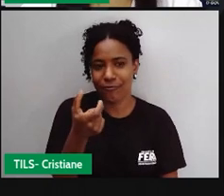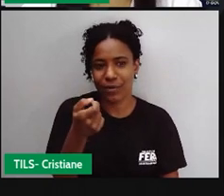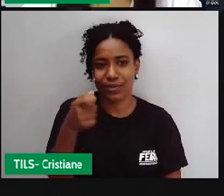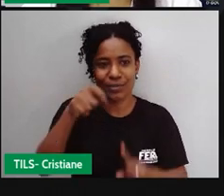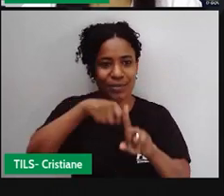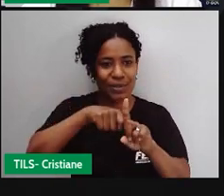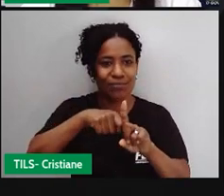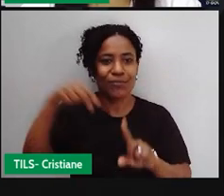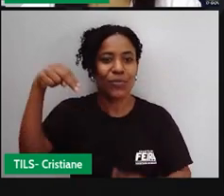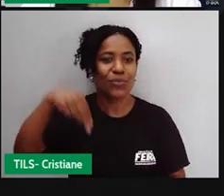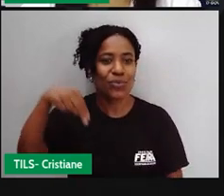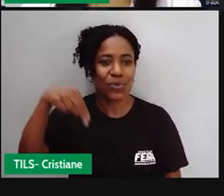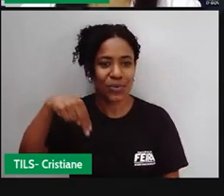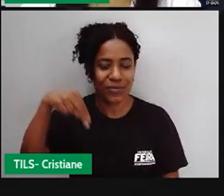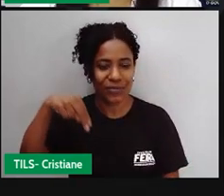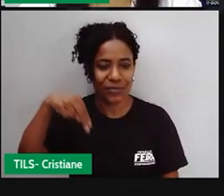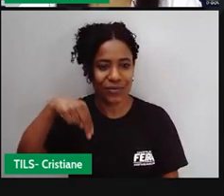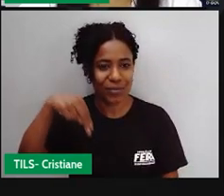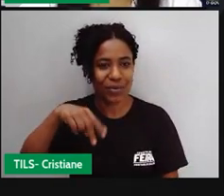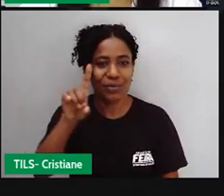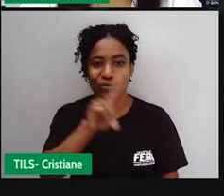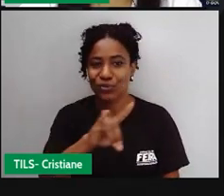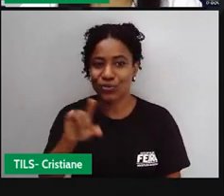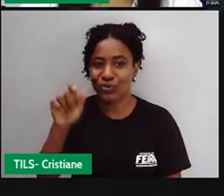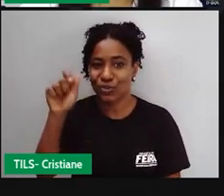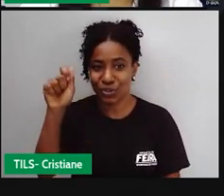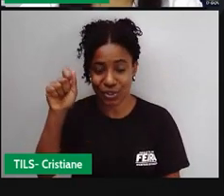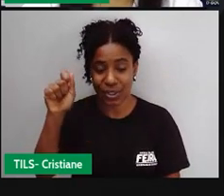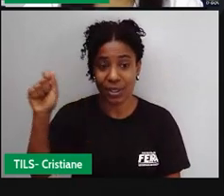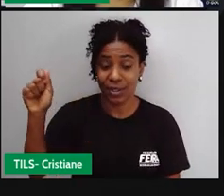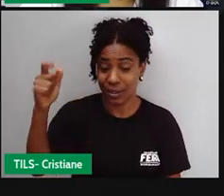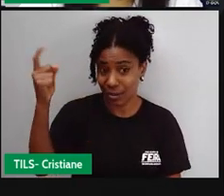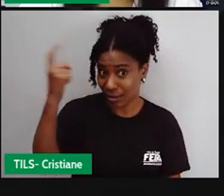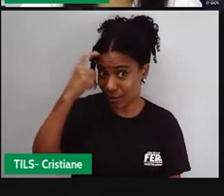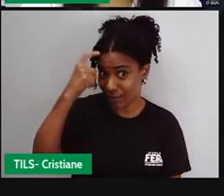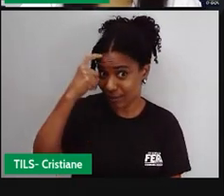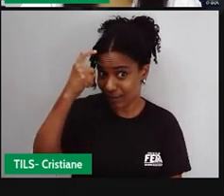escolhido para ser comemorado aí o dia da consciência negra.